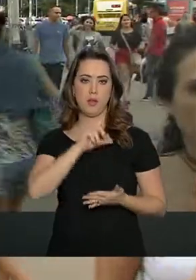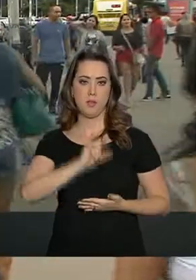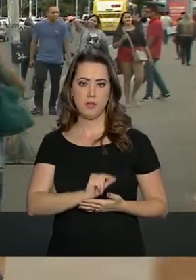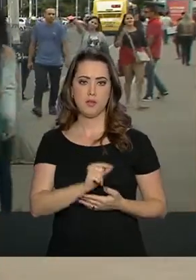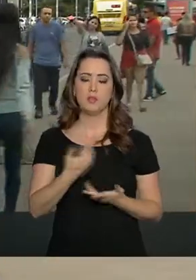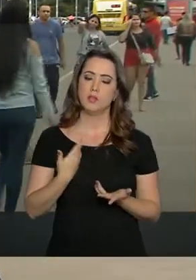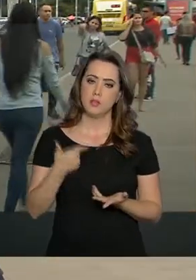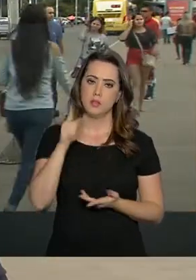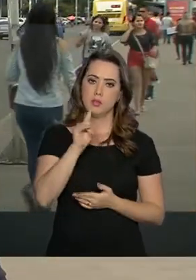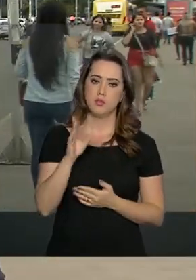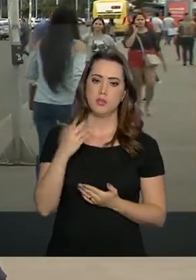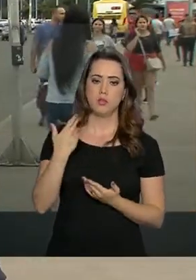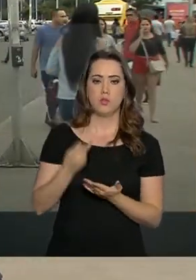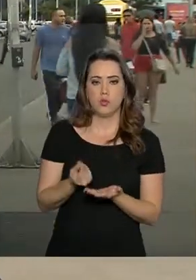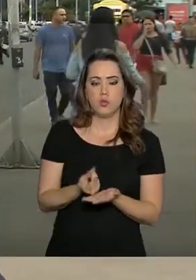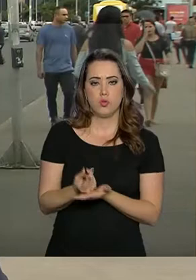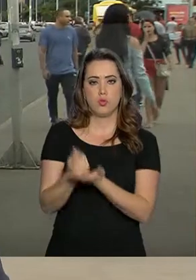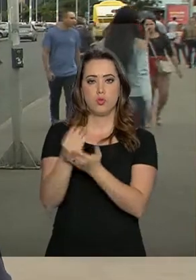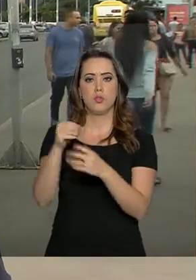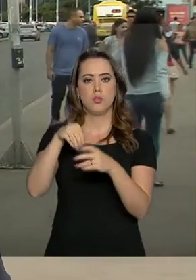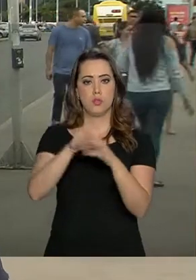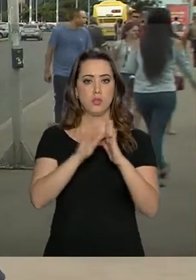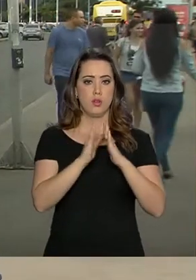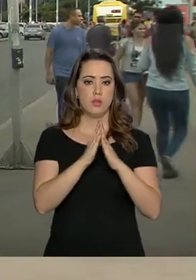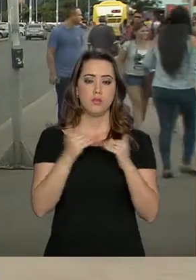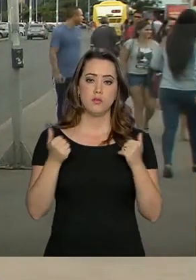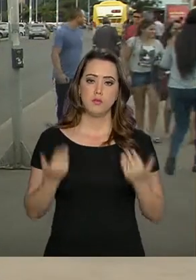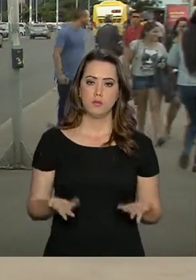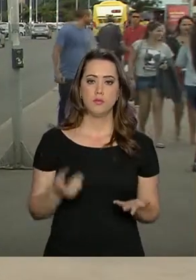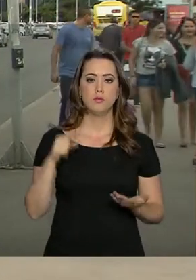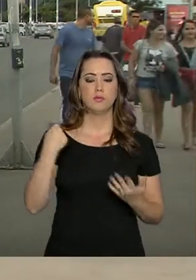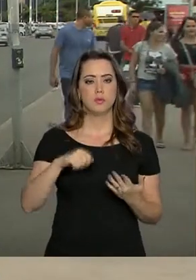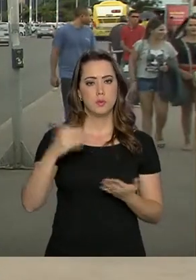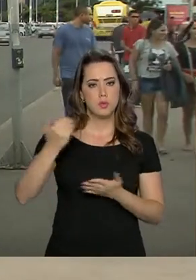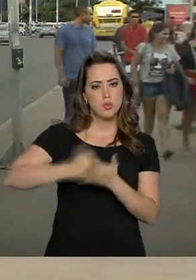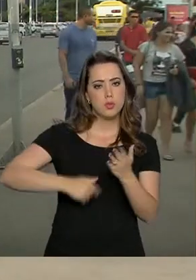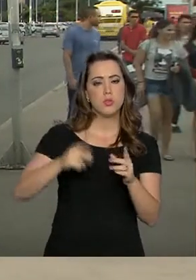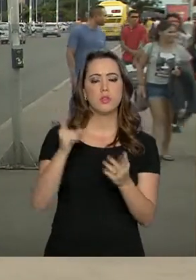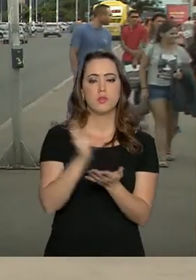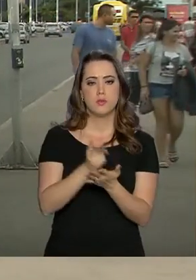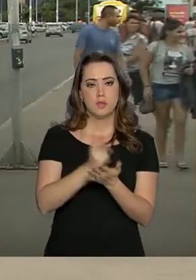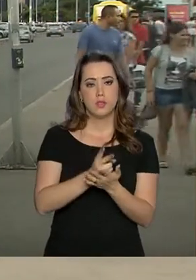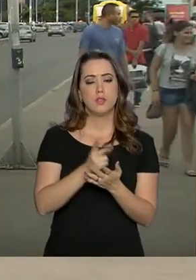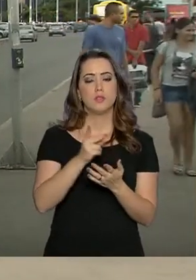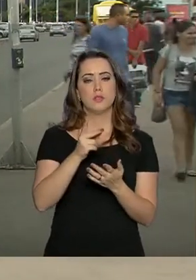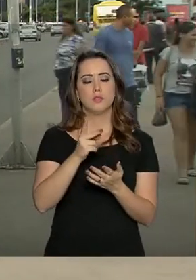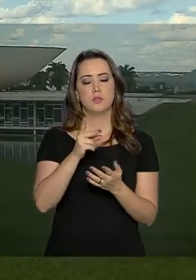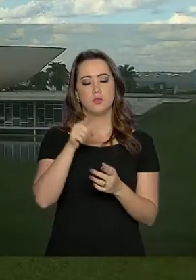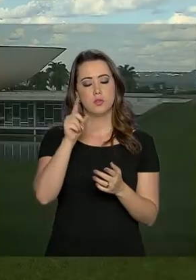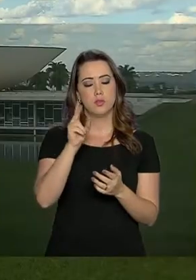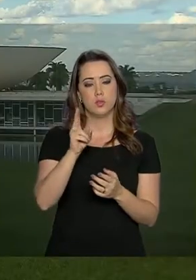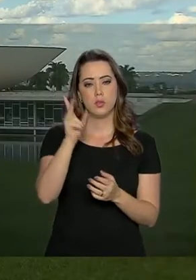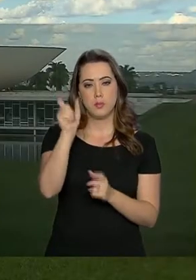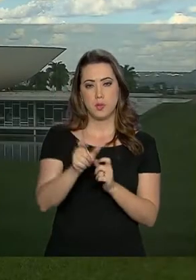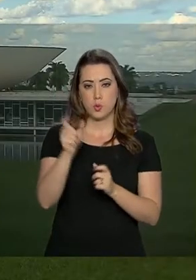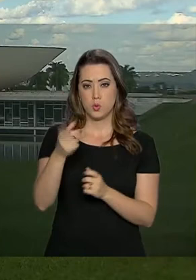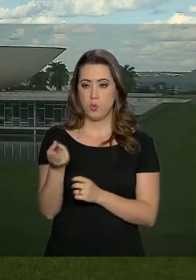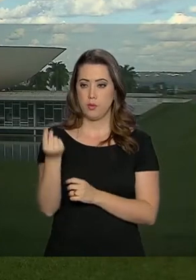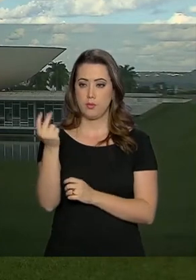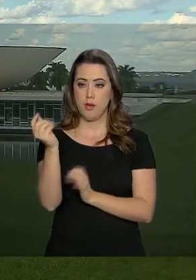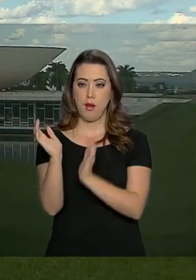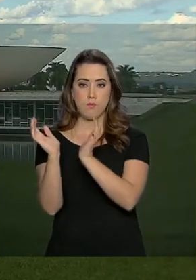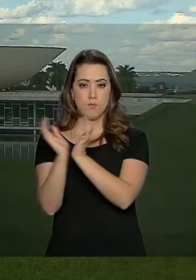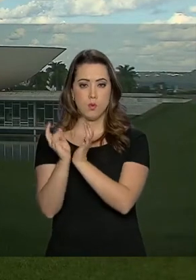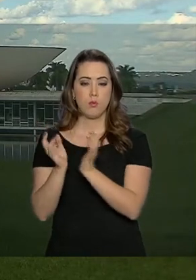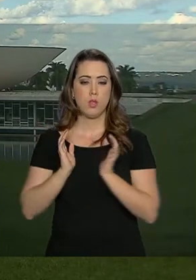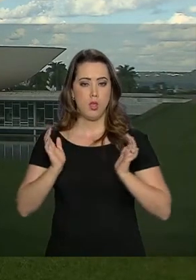obviamente eu vou conseguir colocar mais dinheiro dentro da minha casa. Então tem que tirar realmente de quem tem. Pela proposta do governo